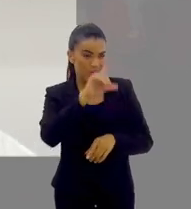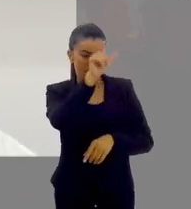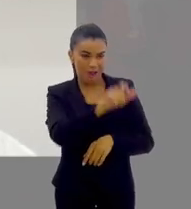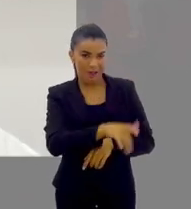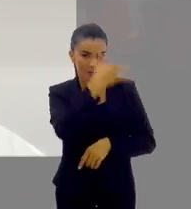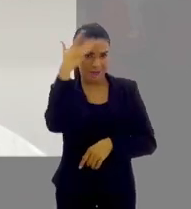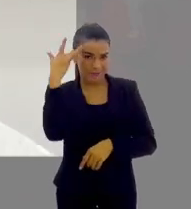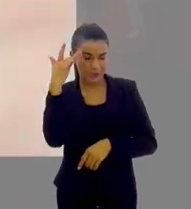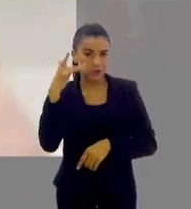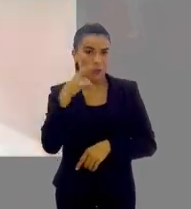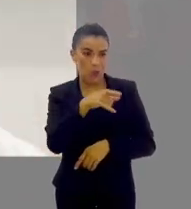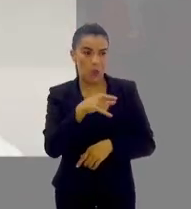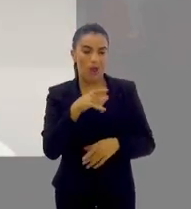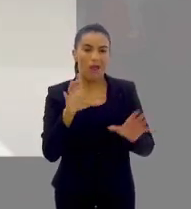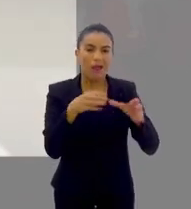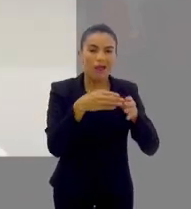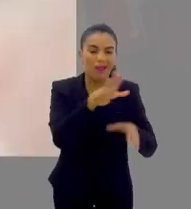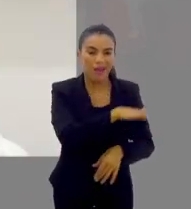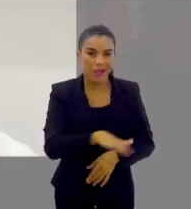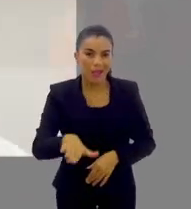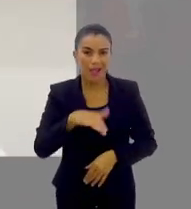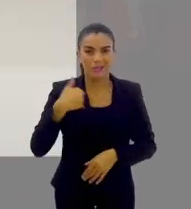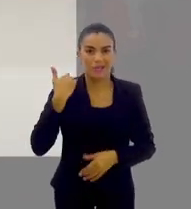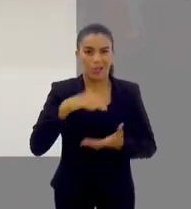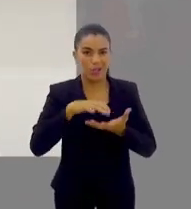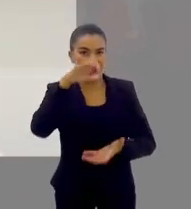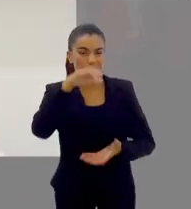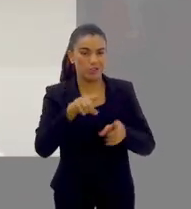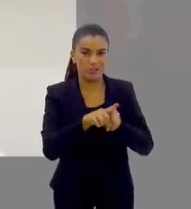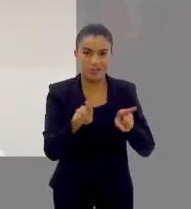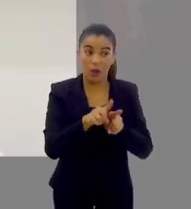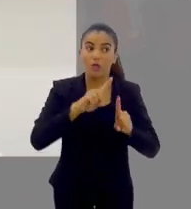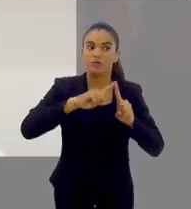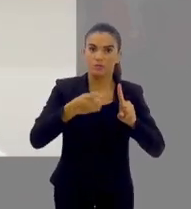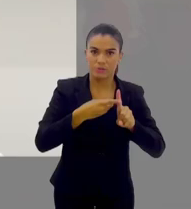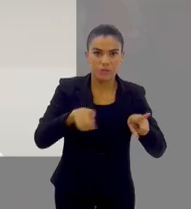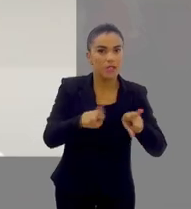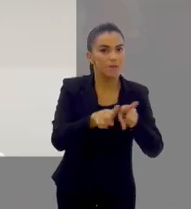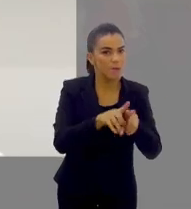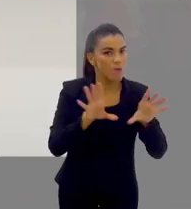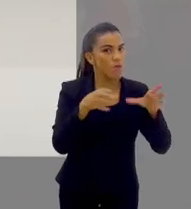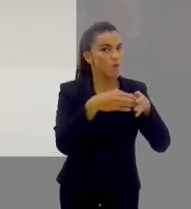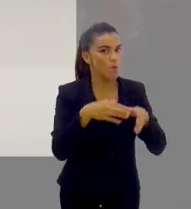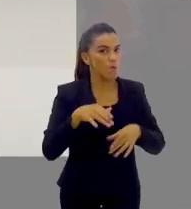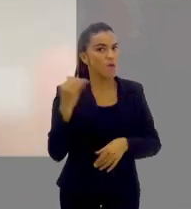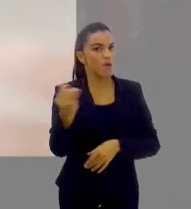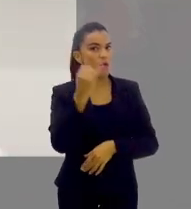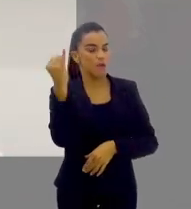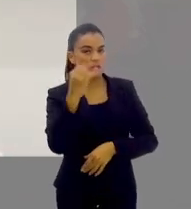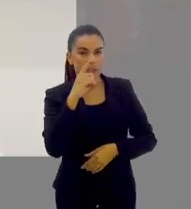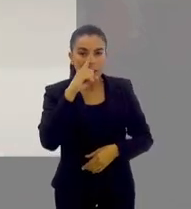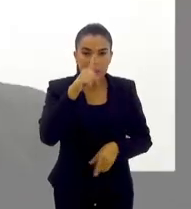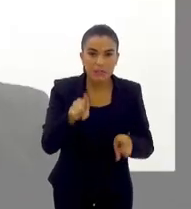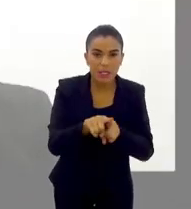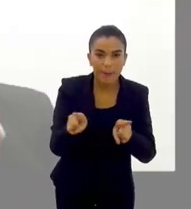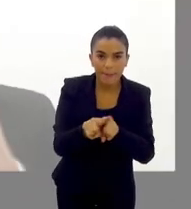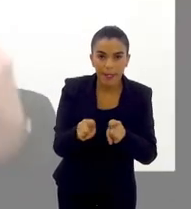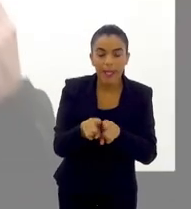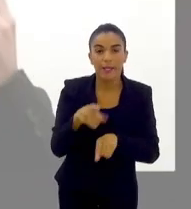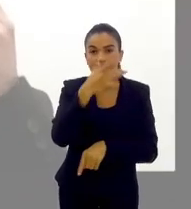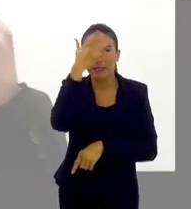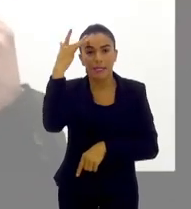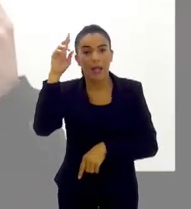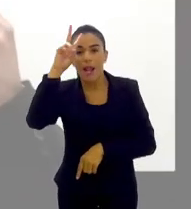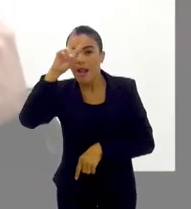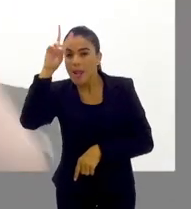paciente que é os extremos, né, criança, idoso, mas também gestante, um grupo importante de risco, pessoas também importantes,